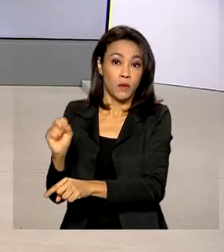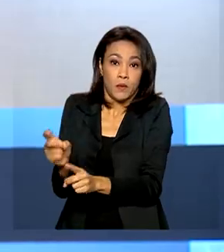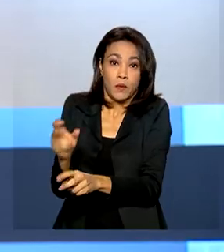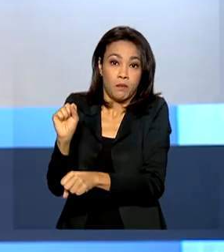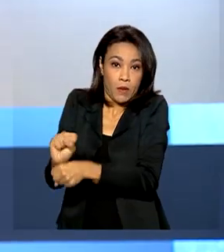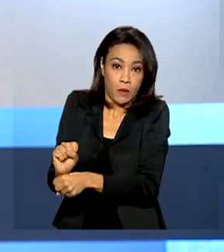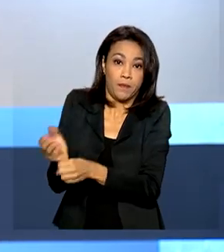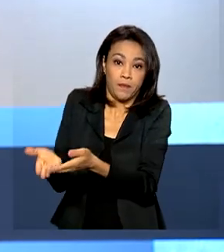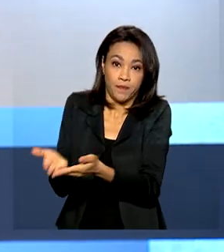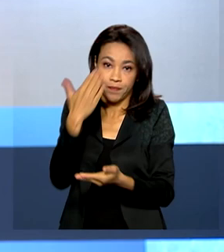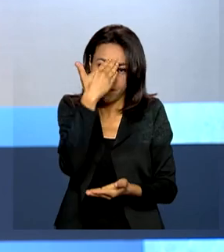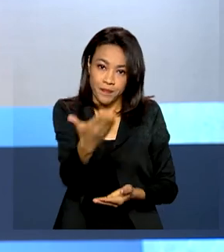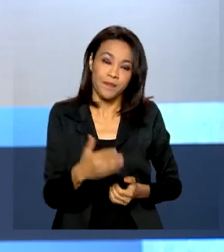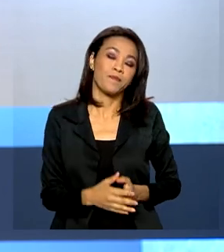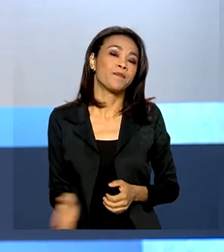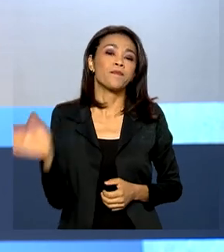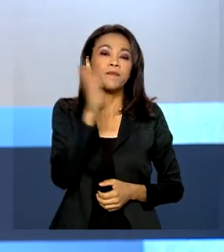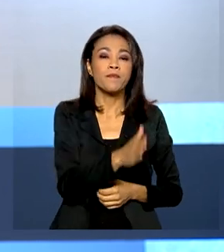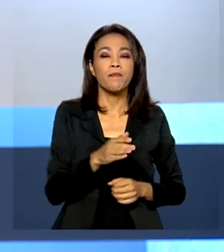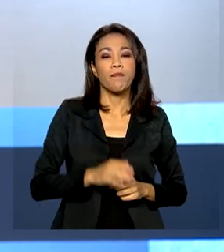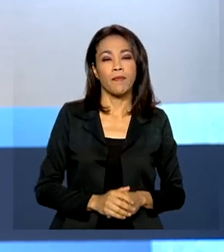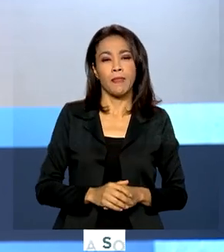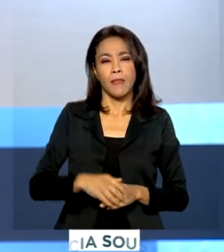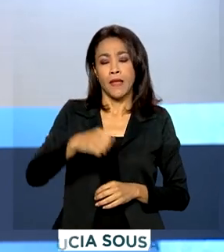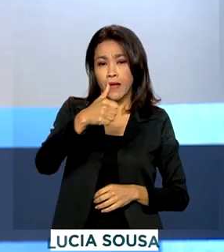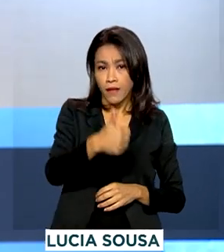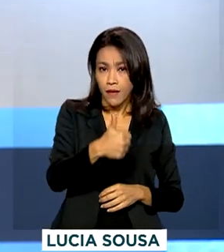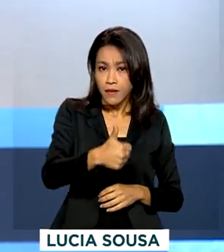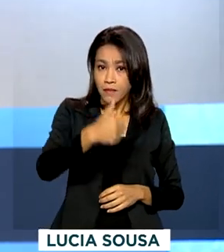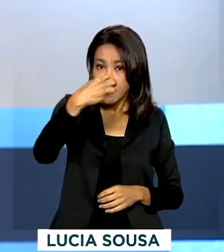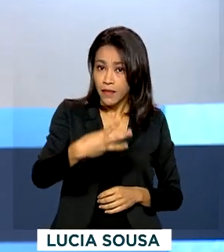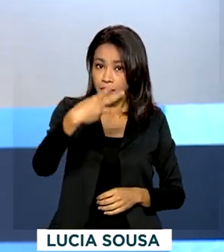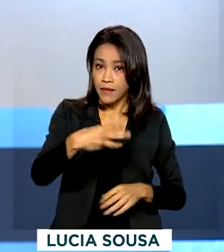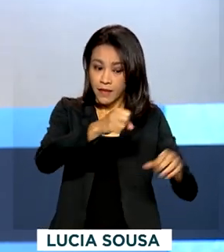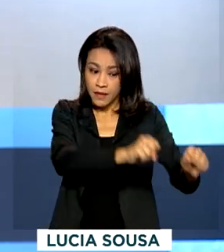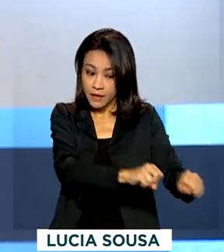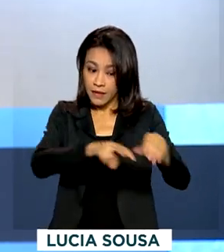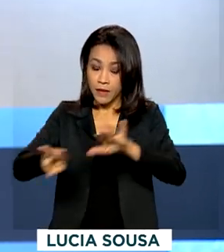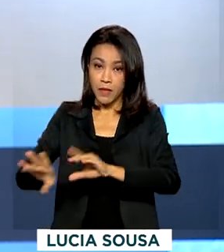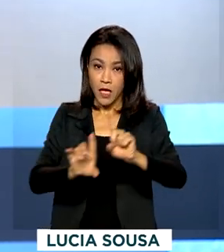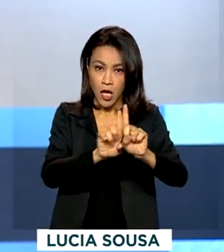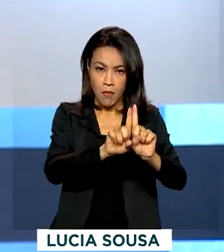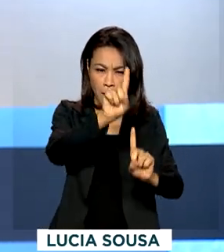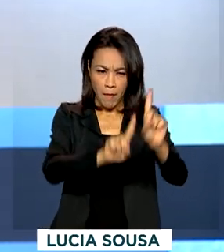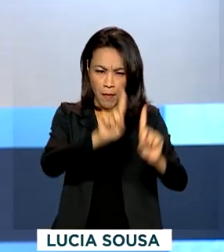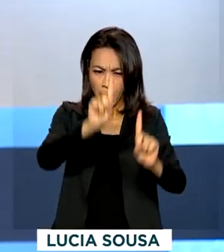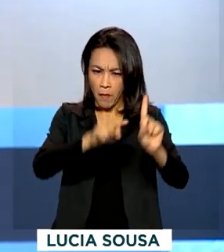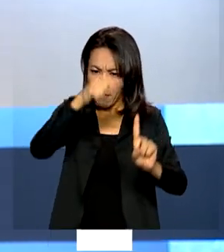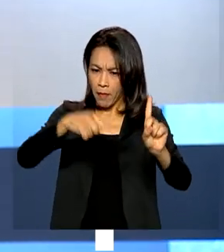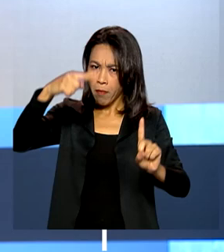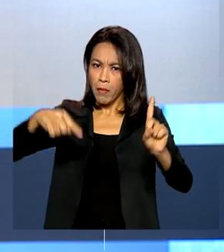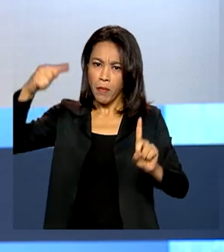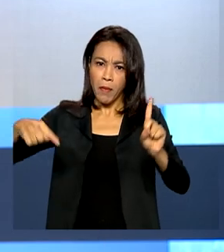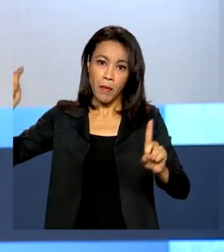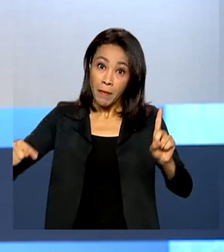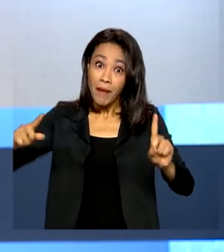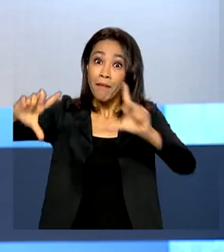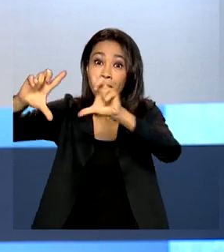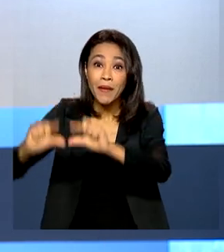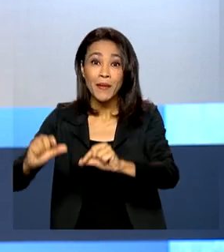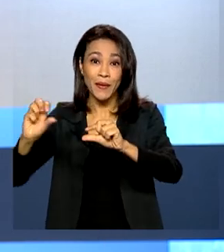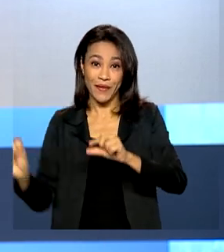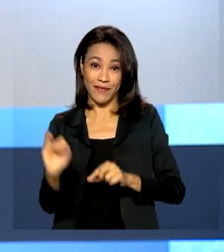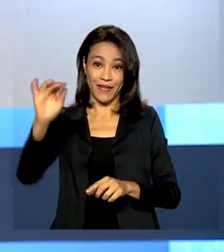informações. E pela 13ª semana seguida, o mercado financeiro projeta uma inflação menor para este ano.